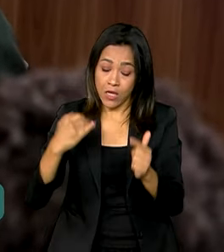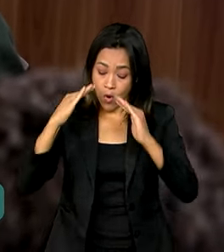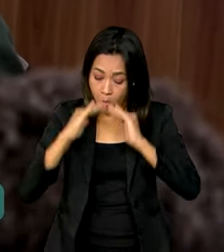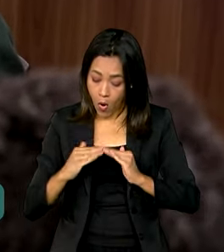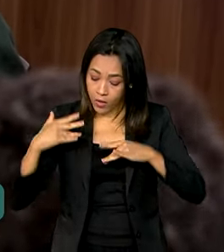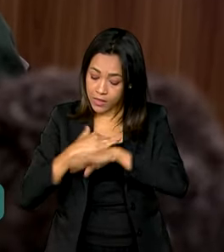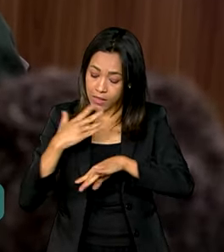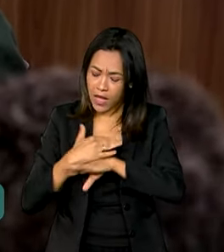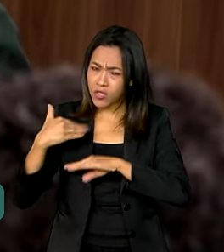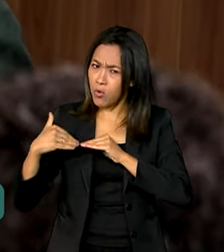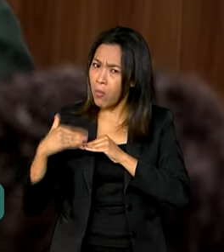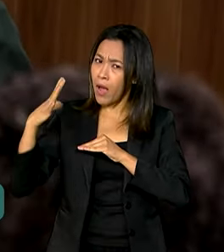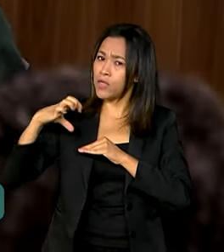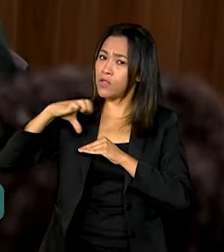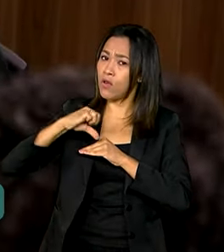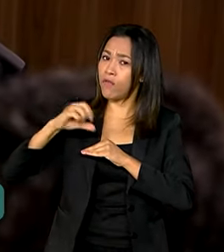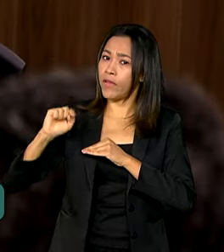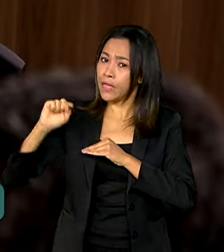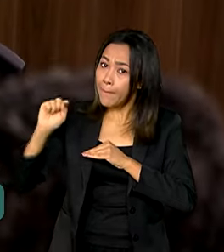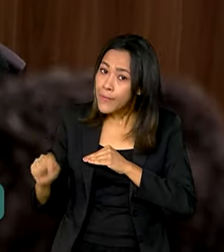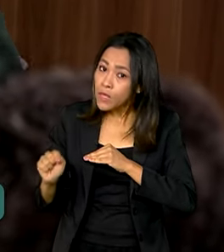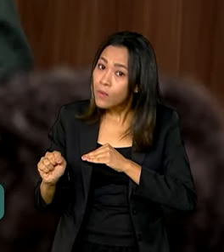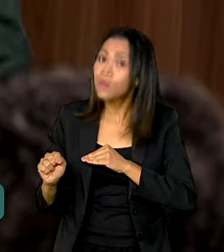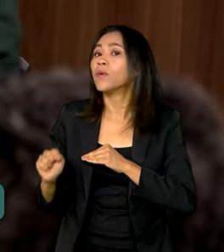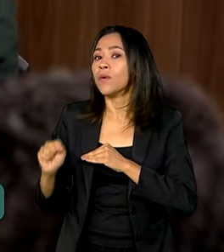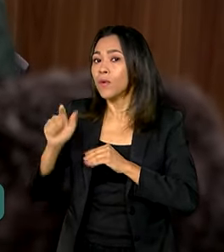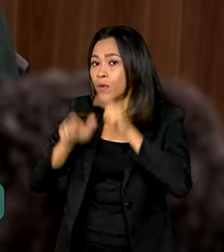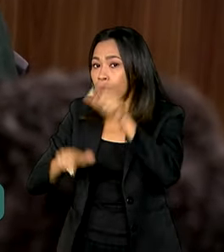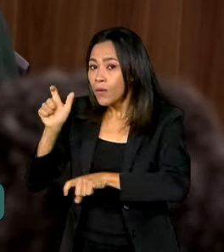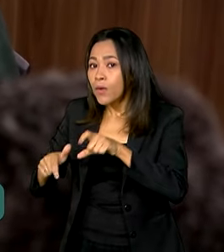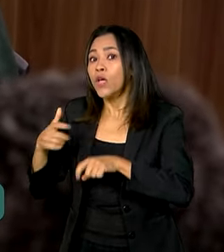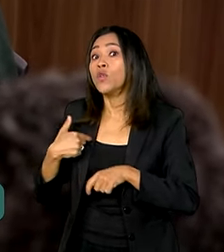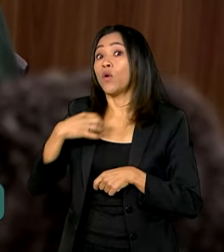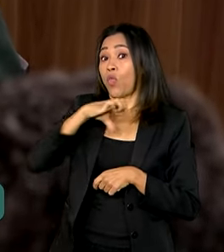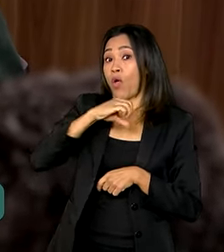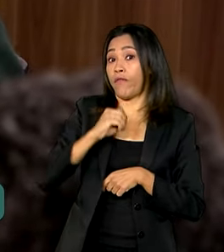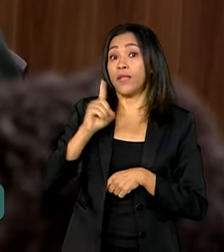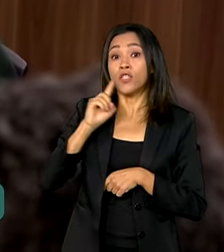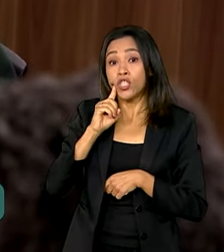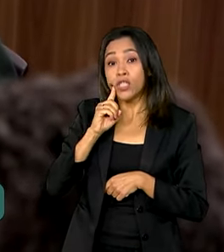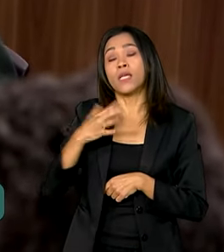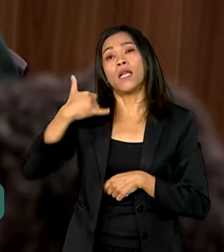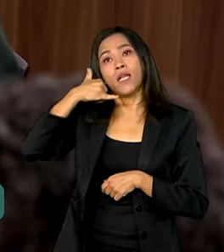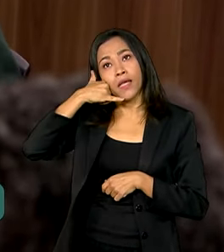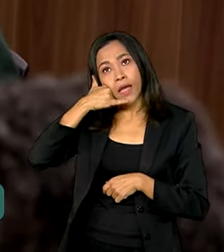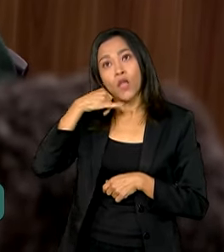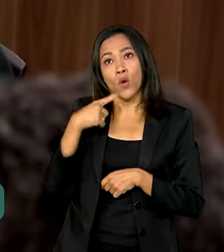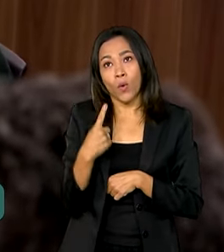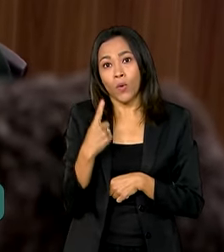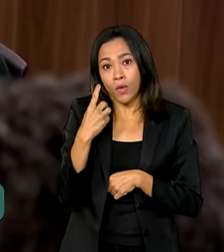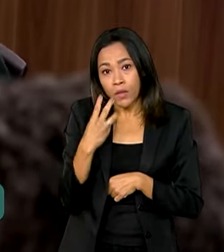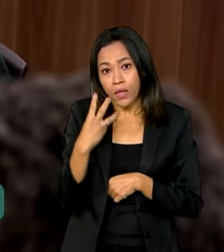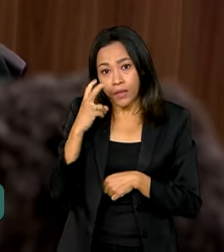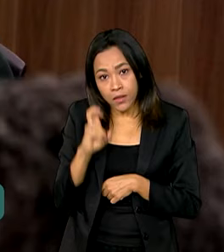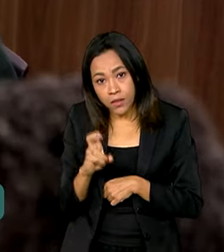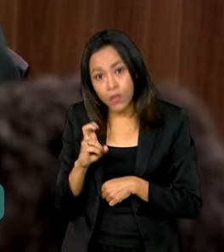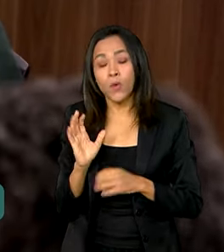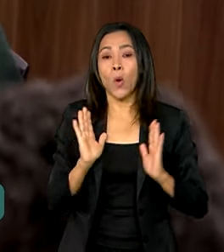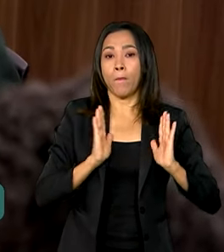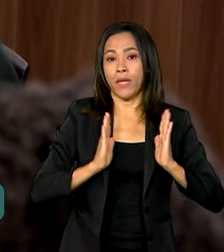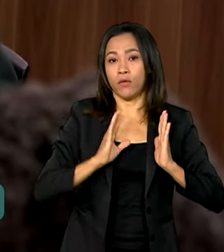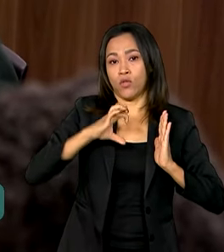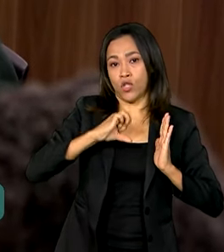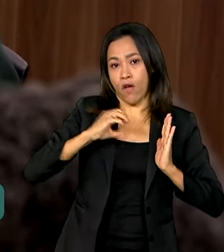mais de 90 mil habitantes, eu tenho 90 dias, liguei no 35, eu tenho 90 dias para ir ao CRAS